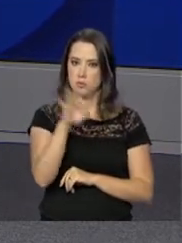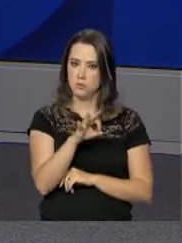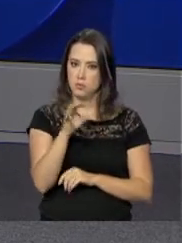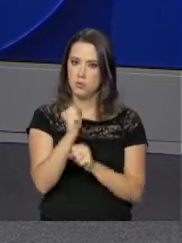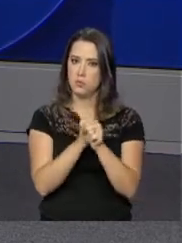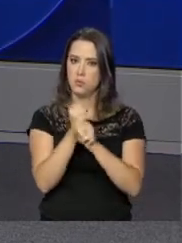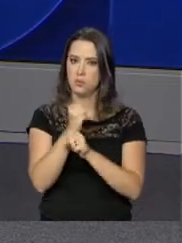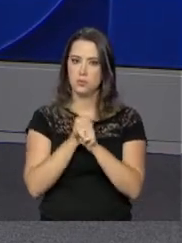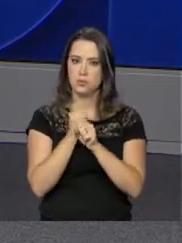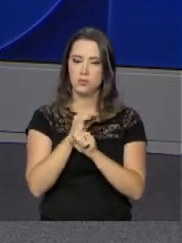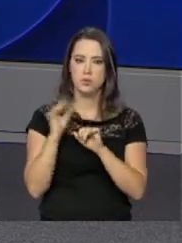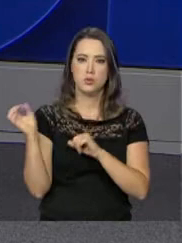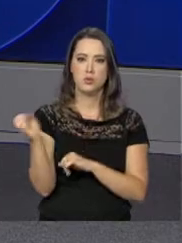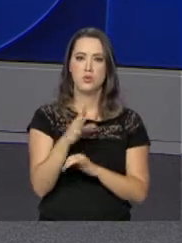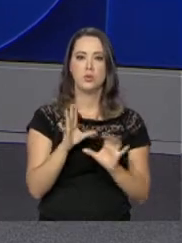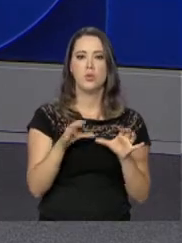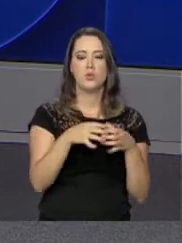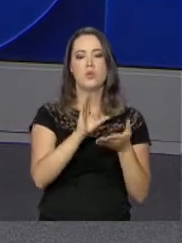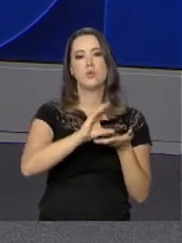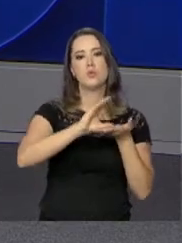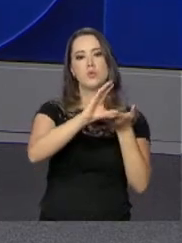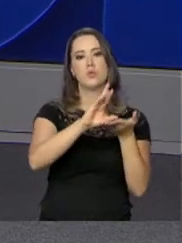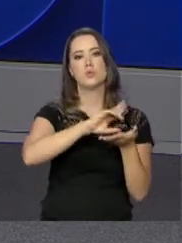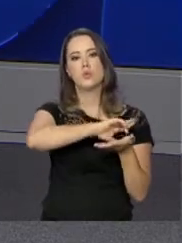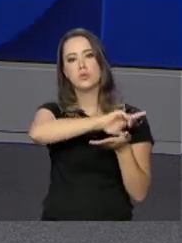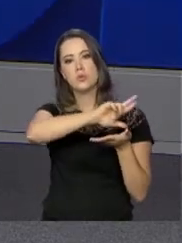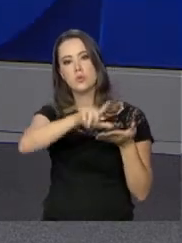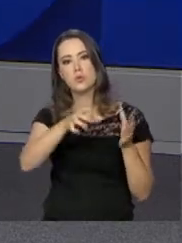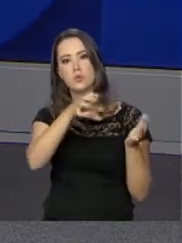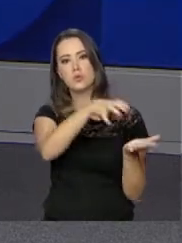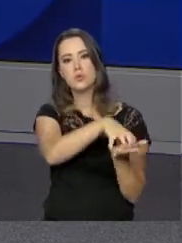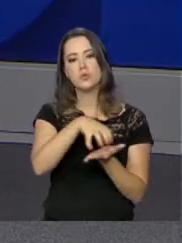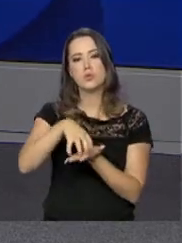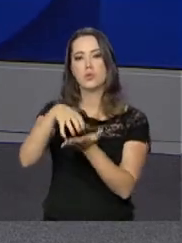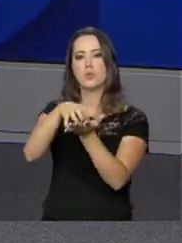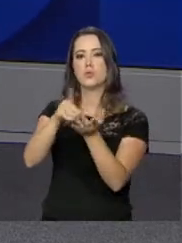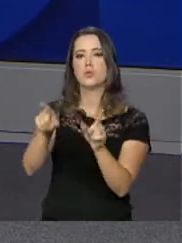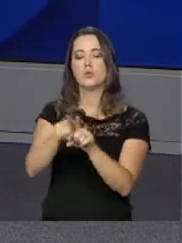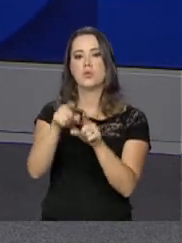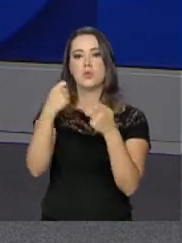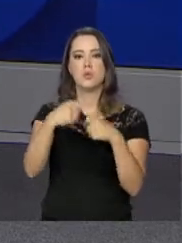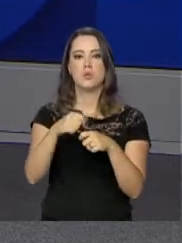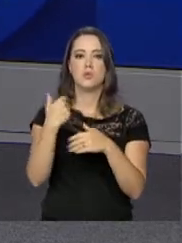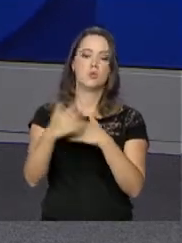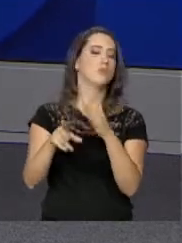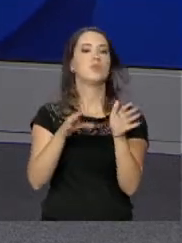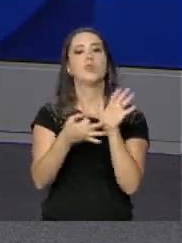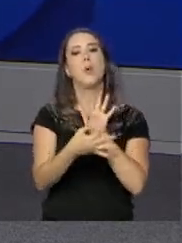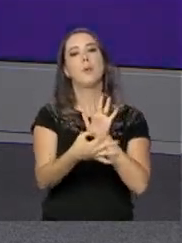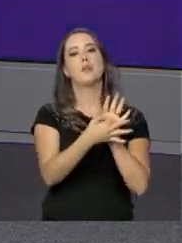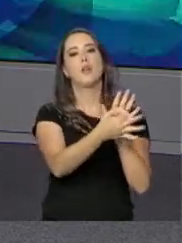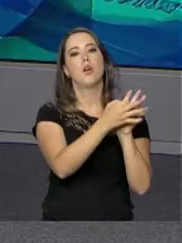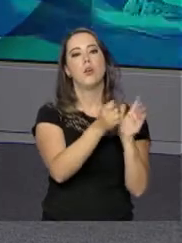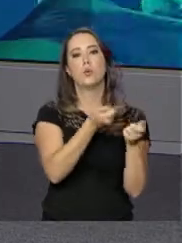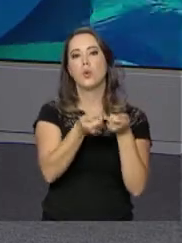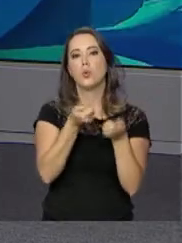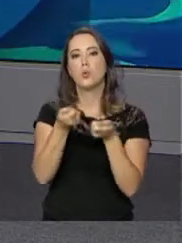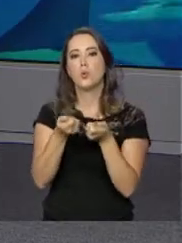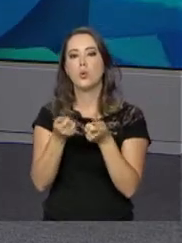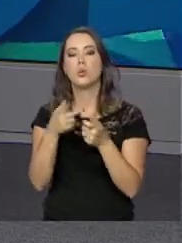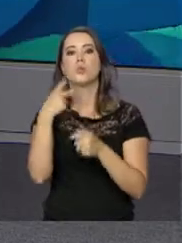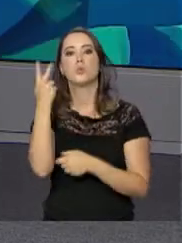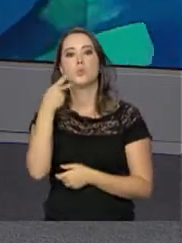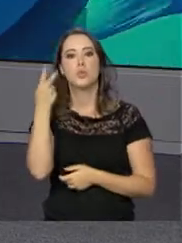O novo conselho será integrado por representantes de diferentes órgãos e o colegiado terá caráter consultivo para formular e executar